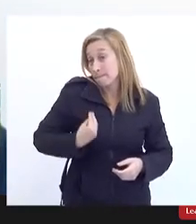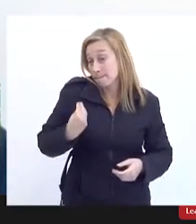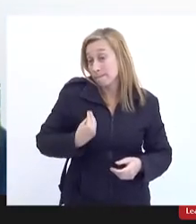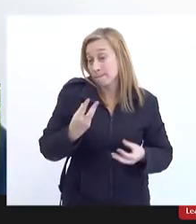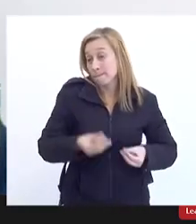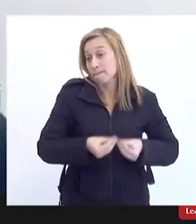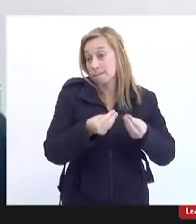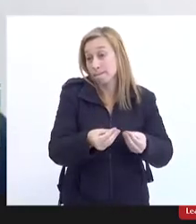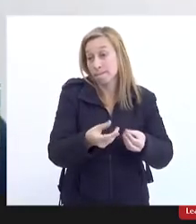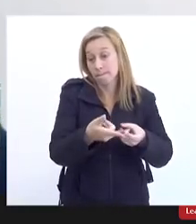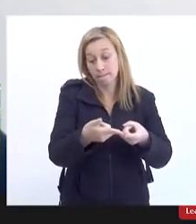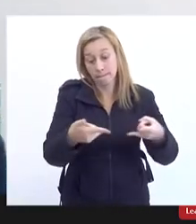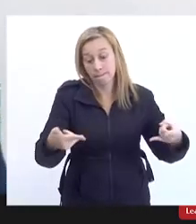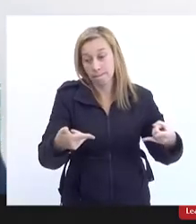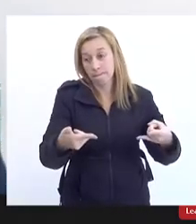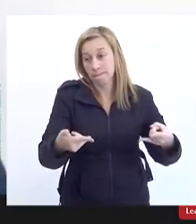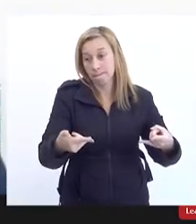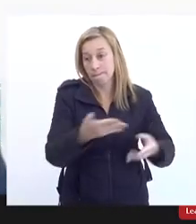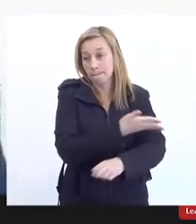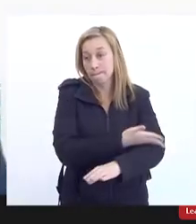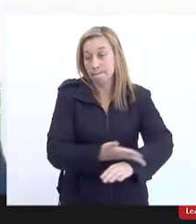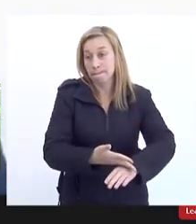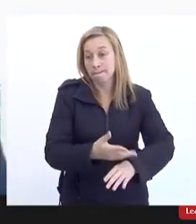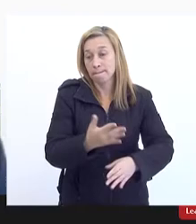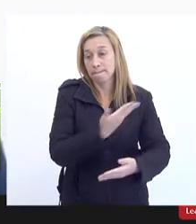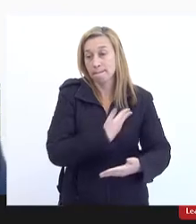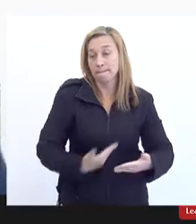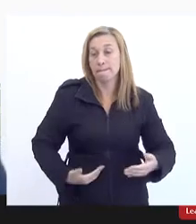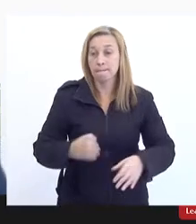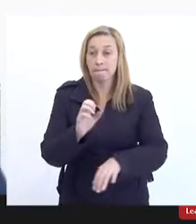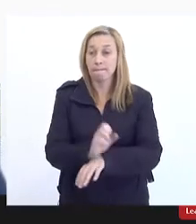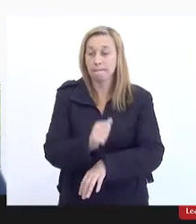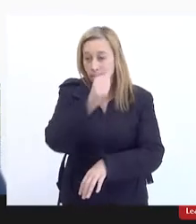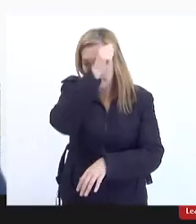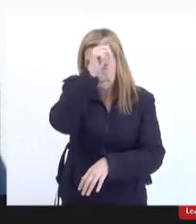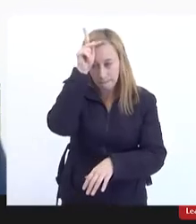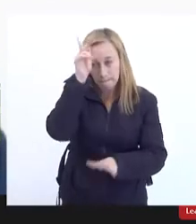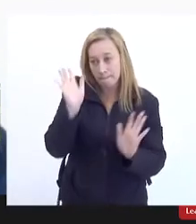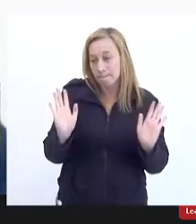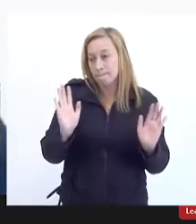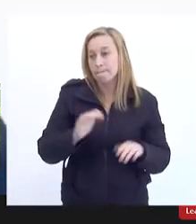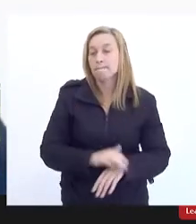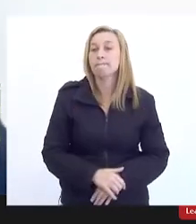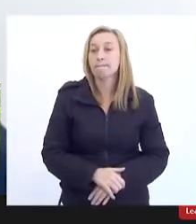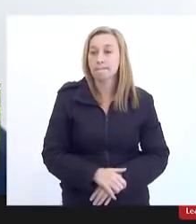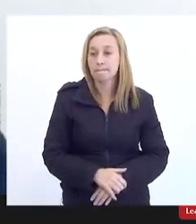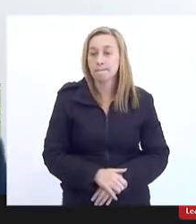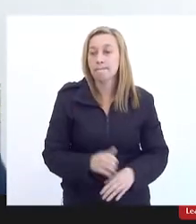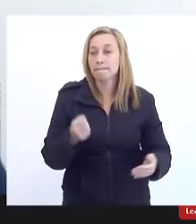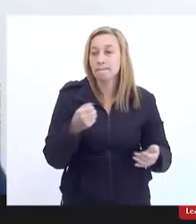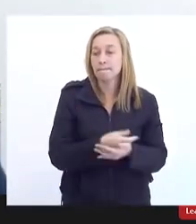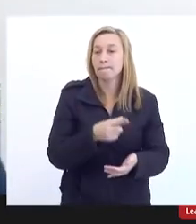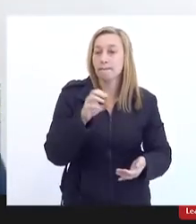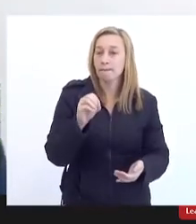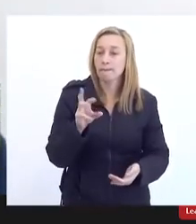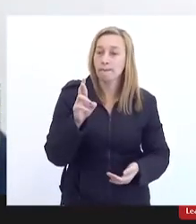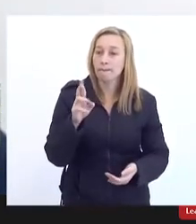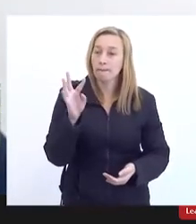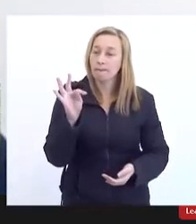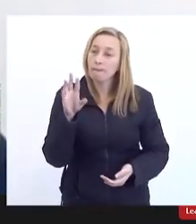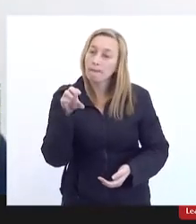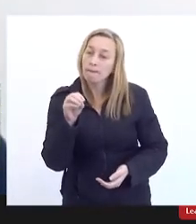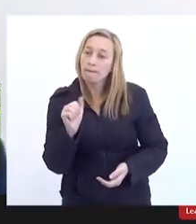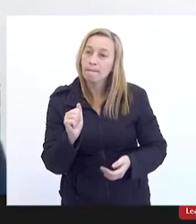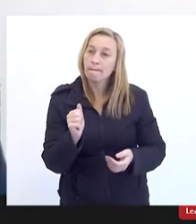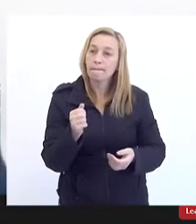branco para o governo do estado e para as prefeituras municipais esse recurso pago pela autórgica é o grande chamariz